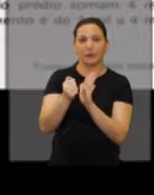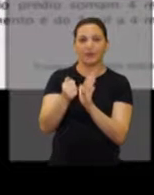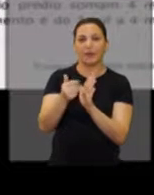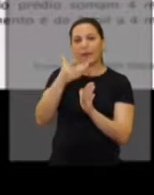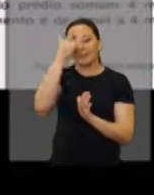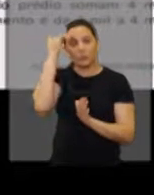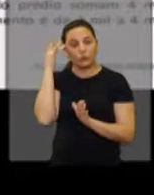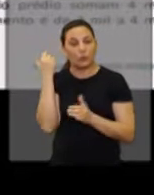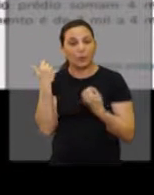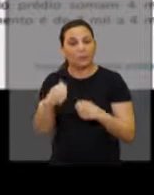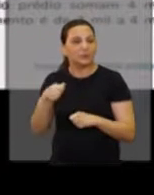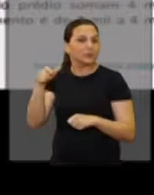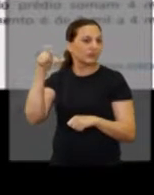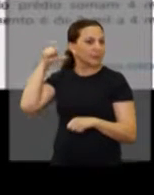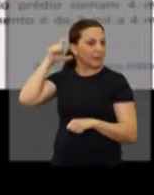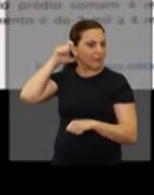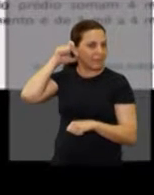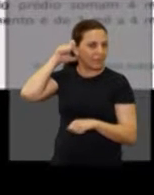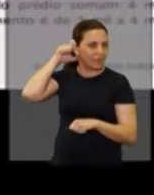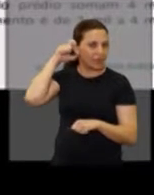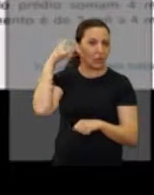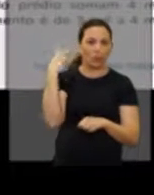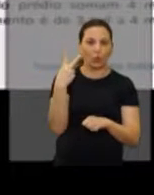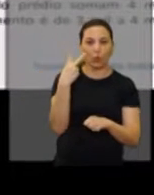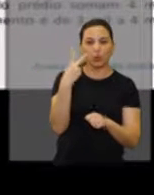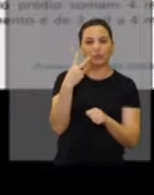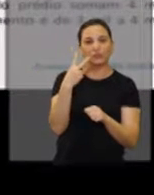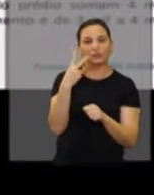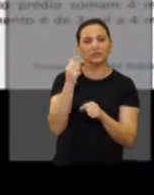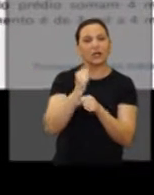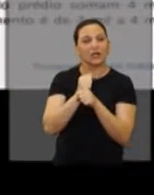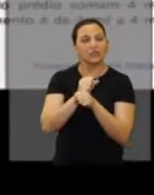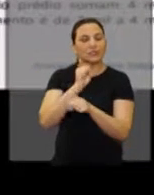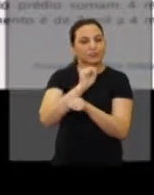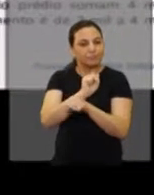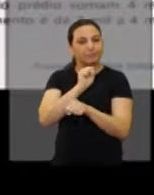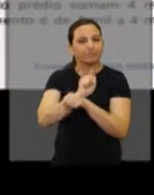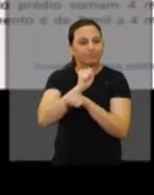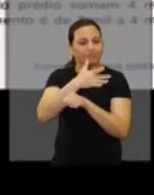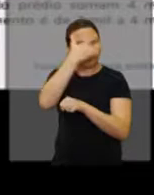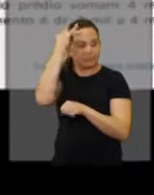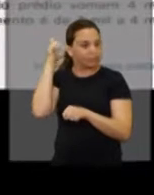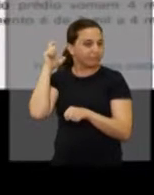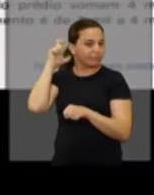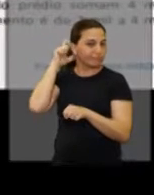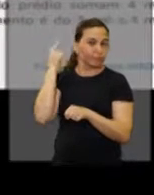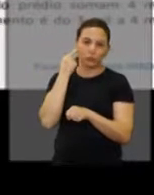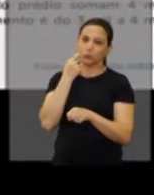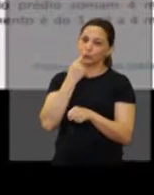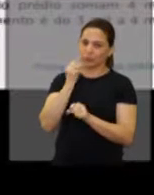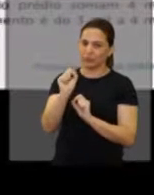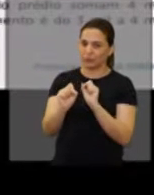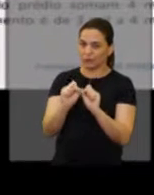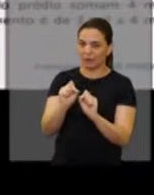a demanda para o aparelho auditivo chega a dois anos para atender os 24 municípios da região.